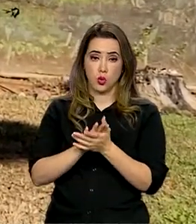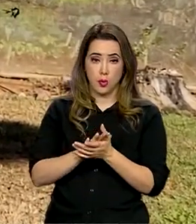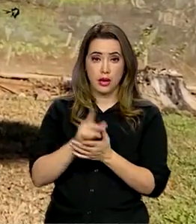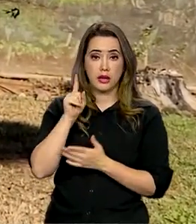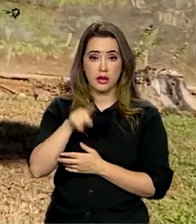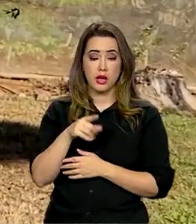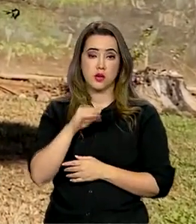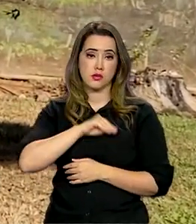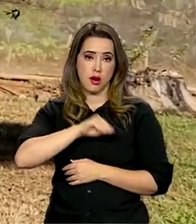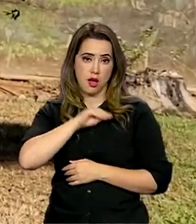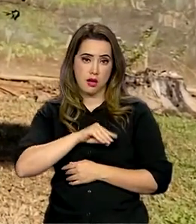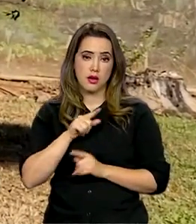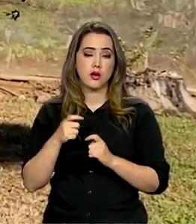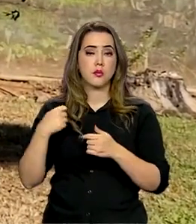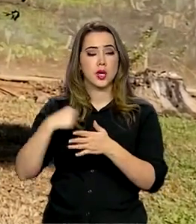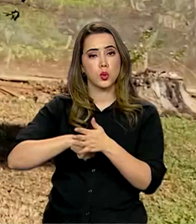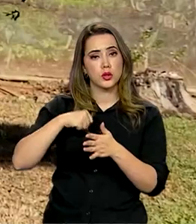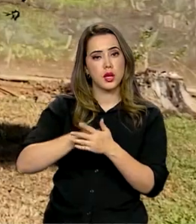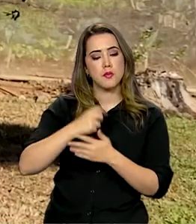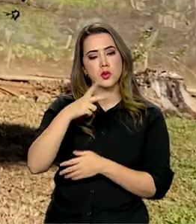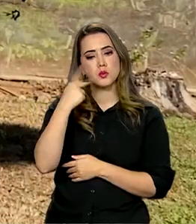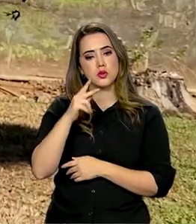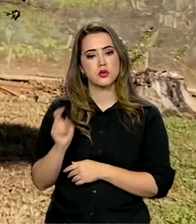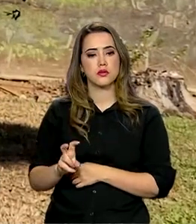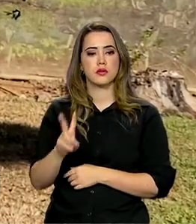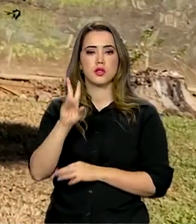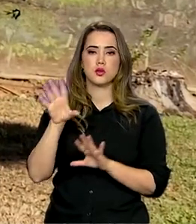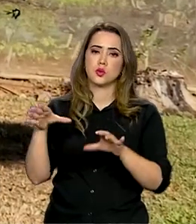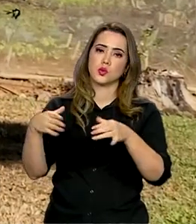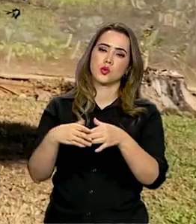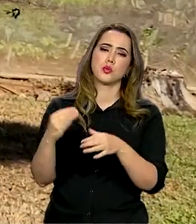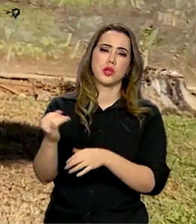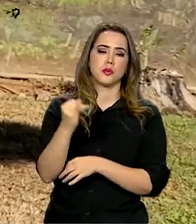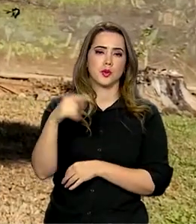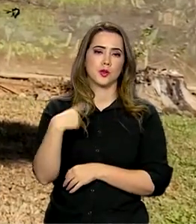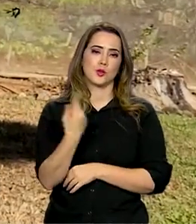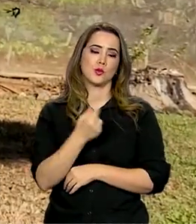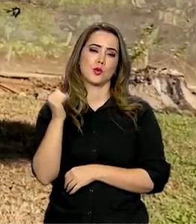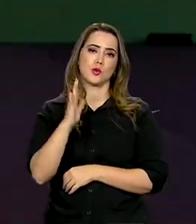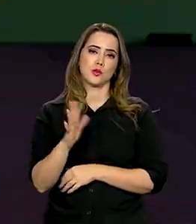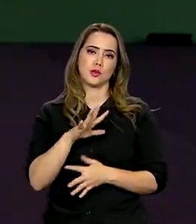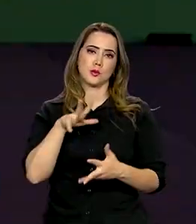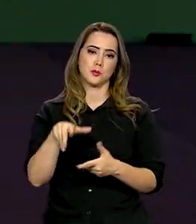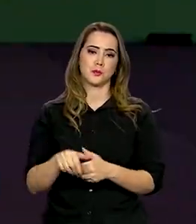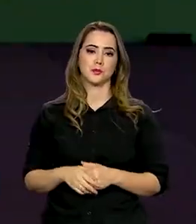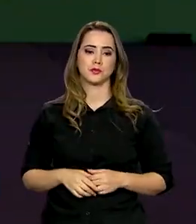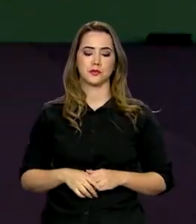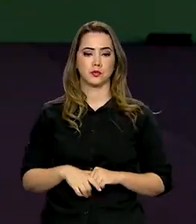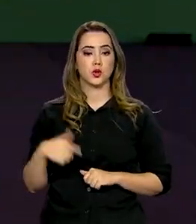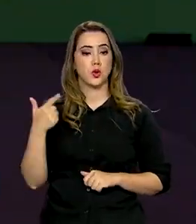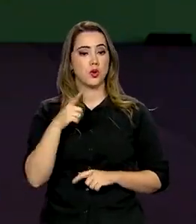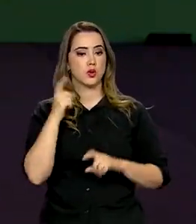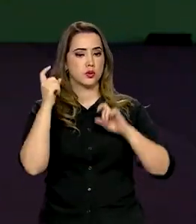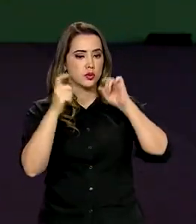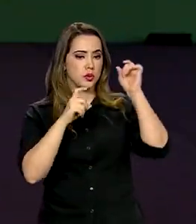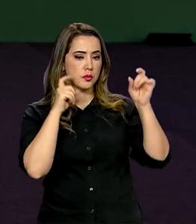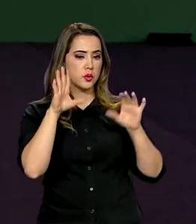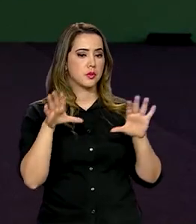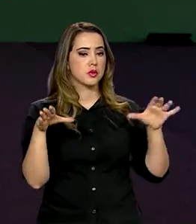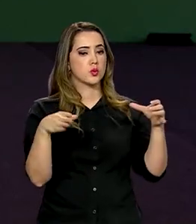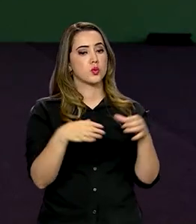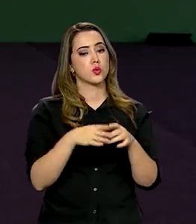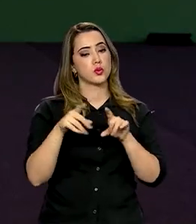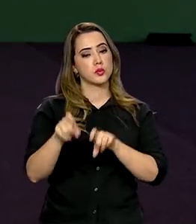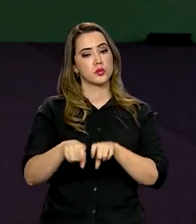vez mais por políticas que, de fato, valorizam essa categoria que é tão importante para o nosso Brasil e para mundo inteiro. Outra preocupação dos trabalhadores